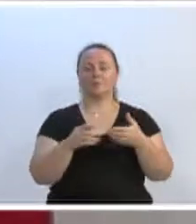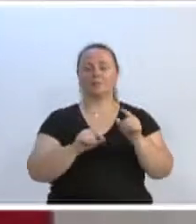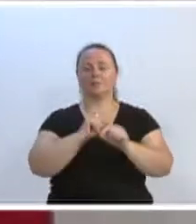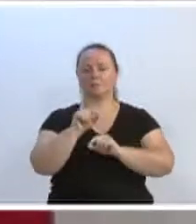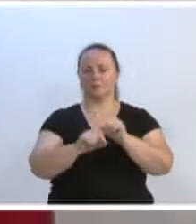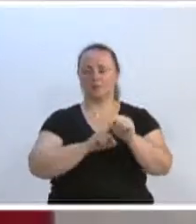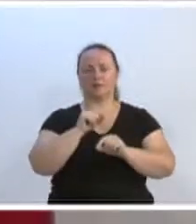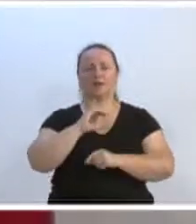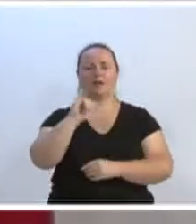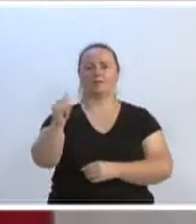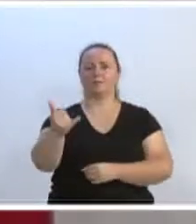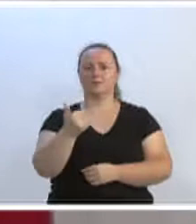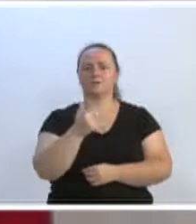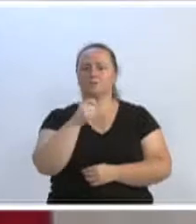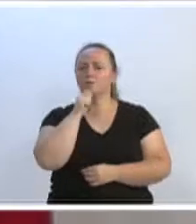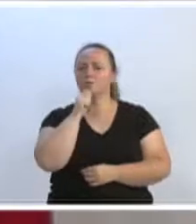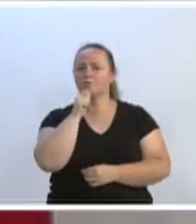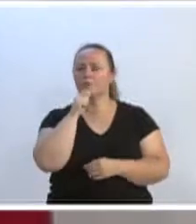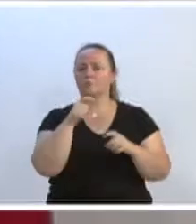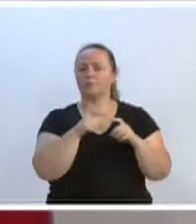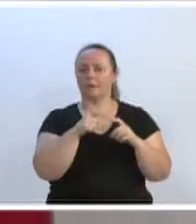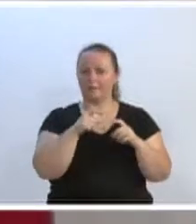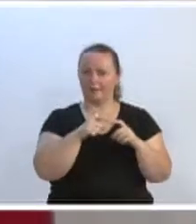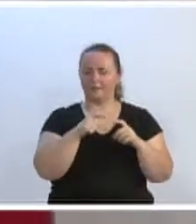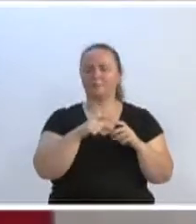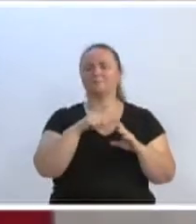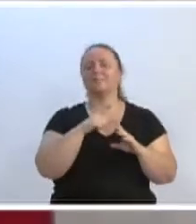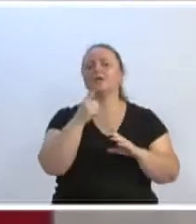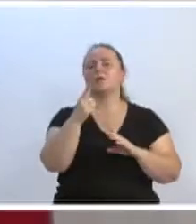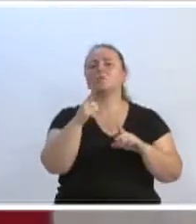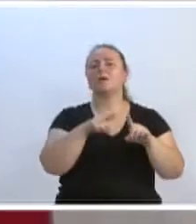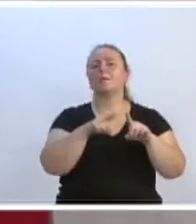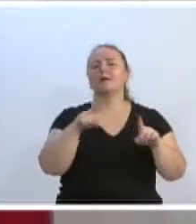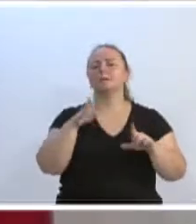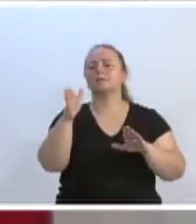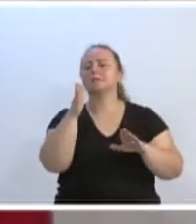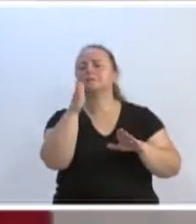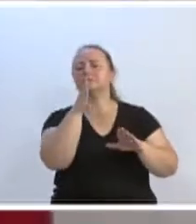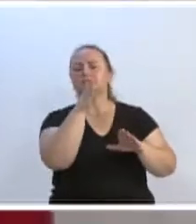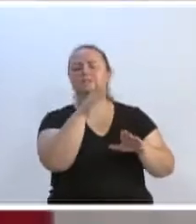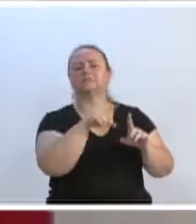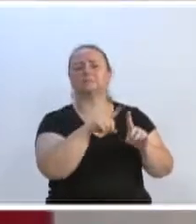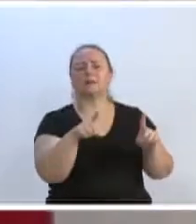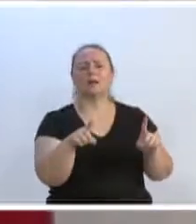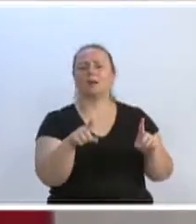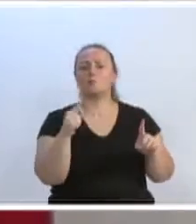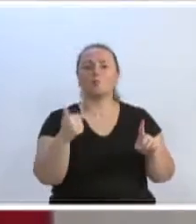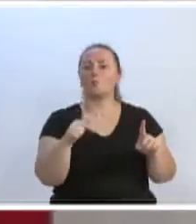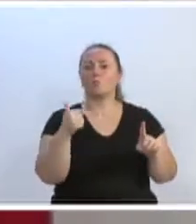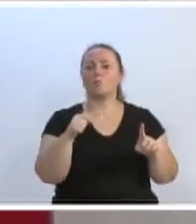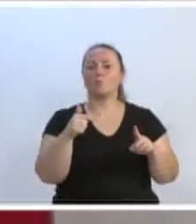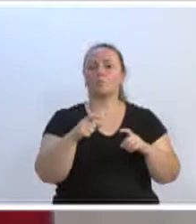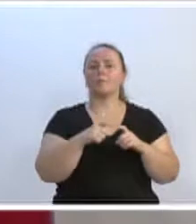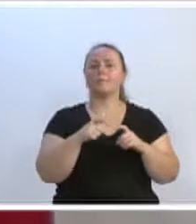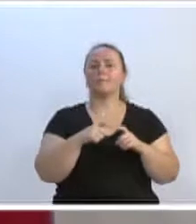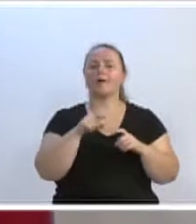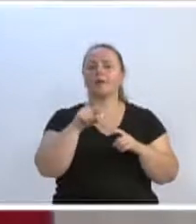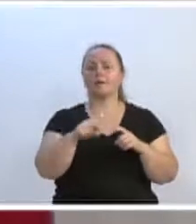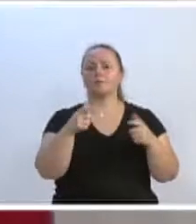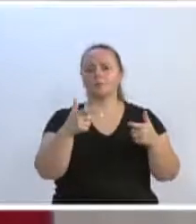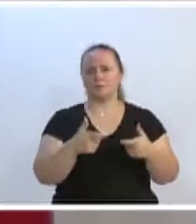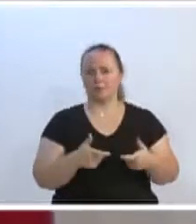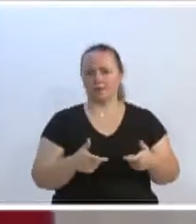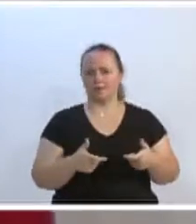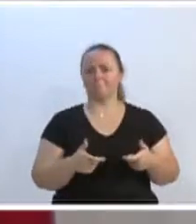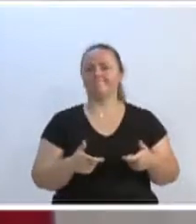médico, parece que foi uma médica itinerante, mas que ainda não voltou o médico para aquela unidade de saúde.